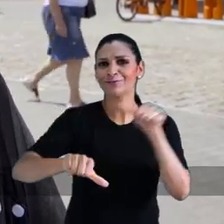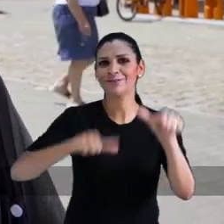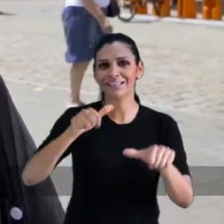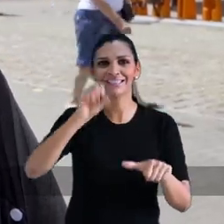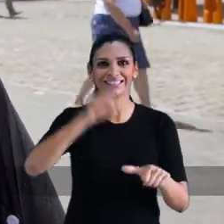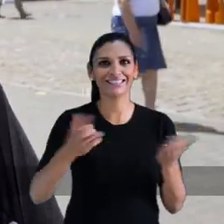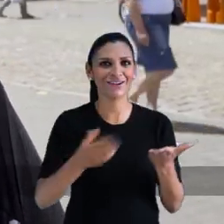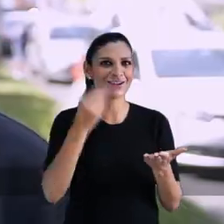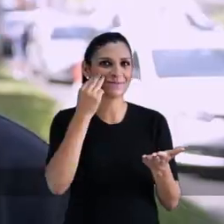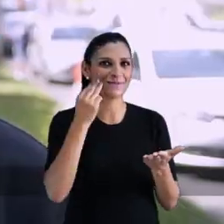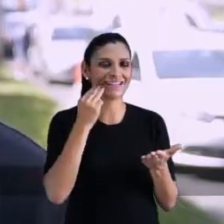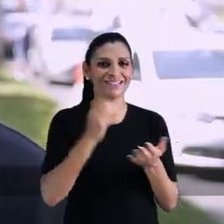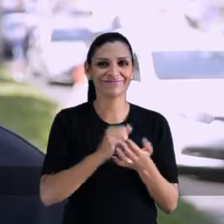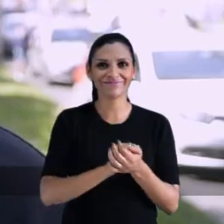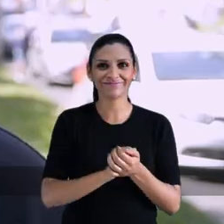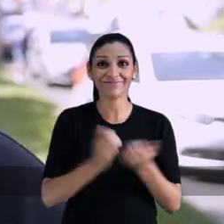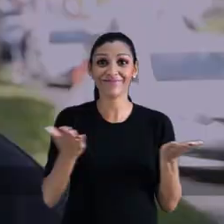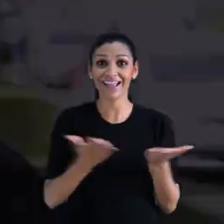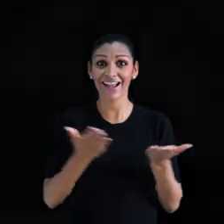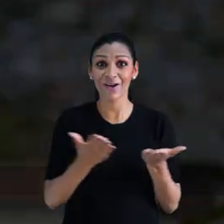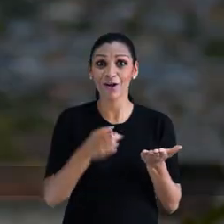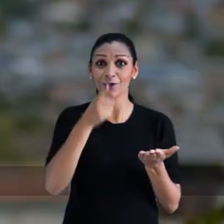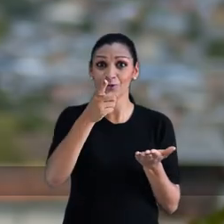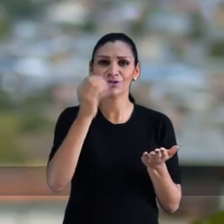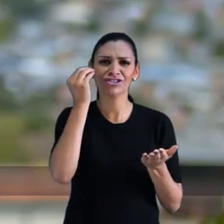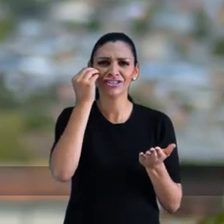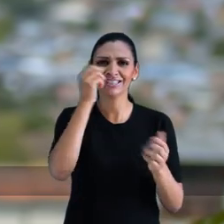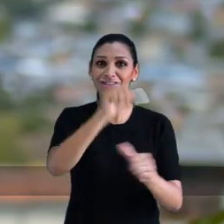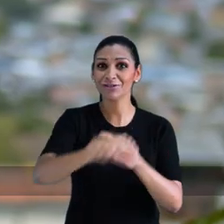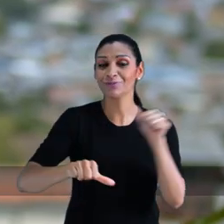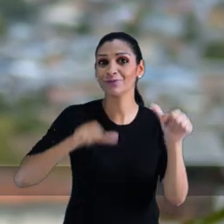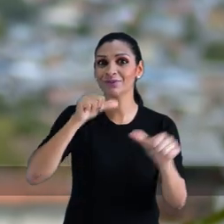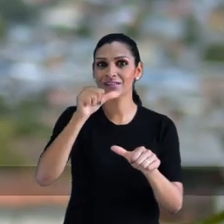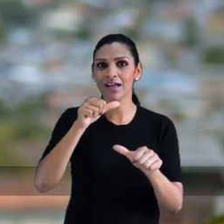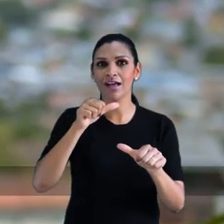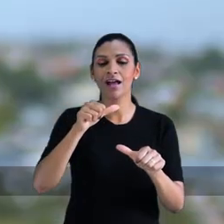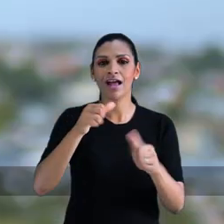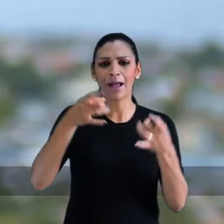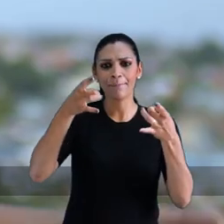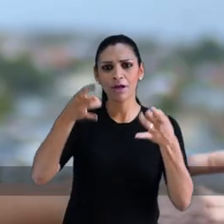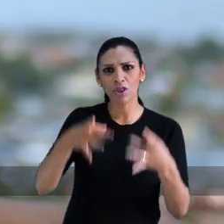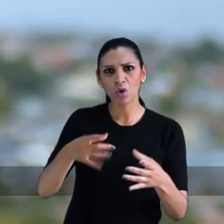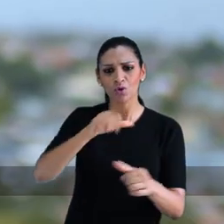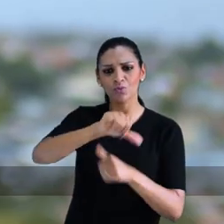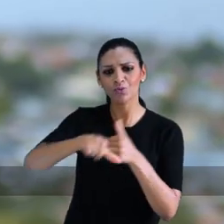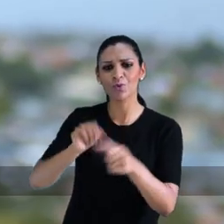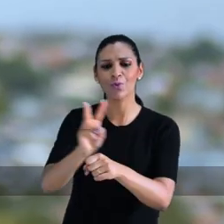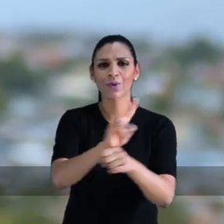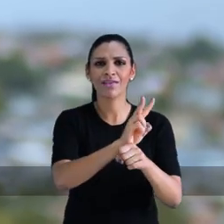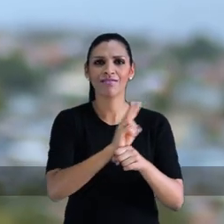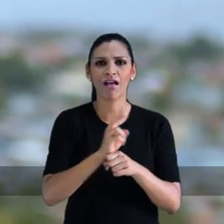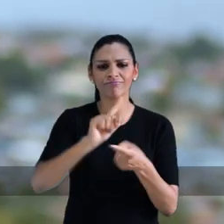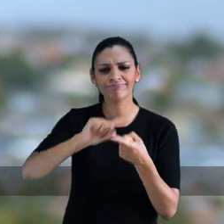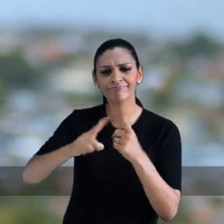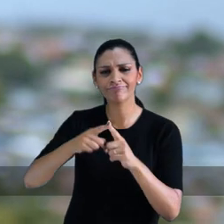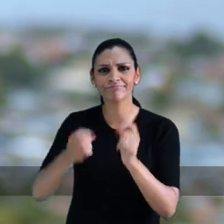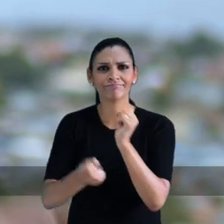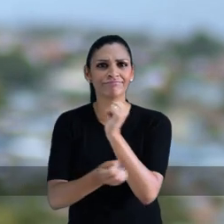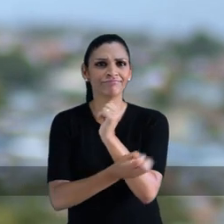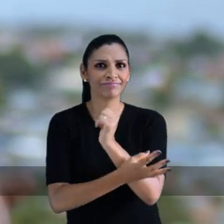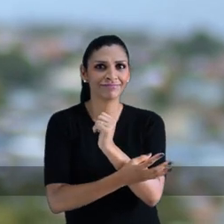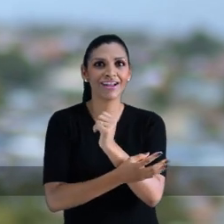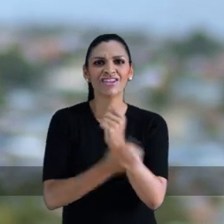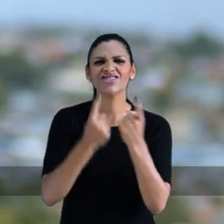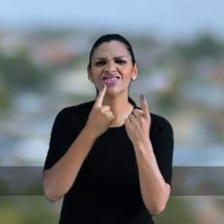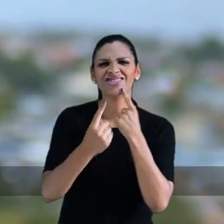hora de mudar. Sim. Agora é ela, agora é Manuela. Agora, tu tens a chance de mudar. Vamos trocar o abandono pelo cuidado, os